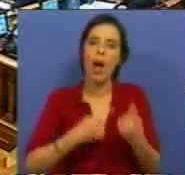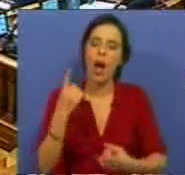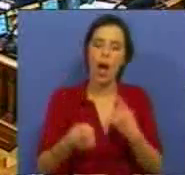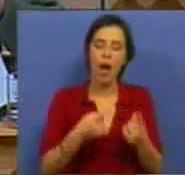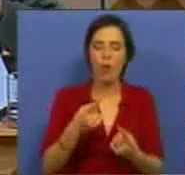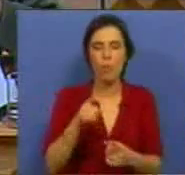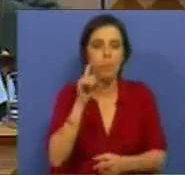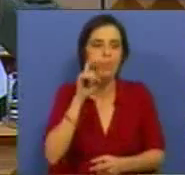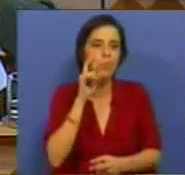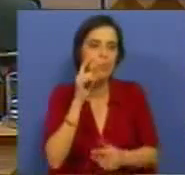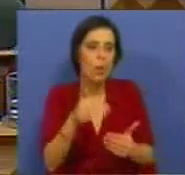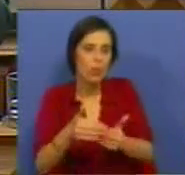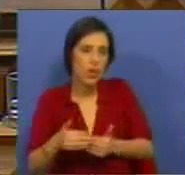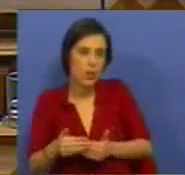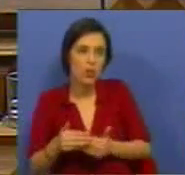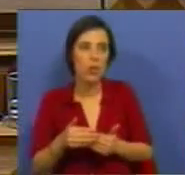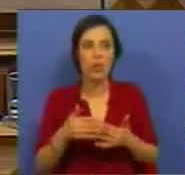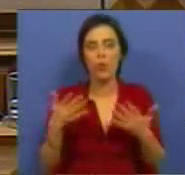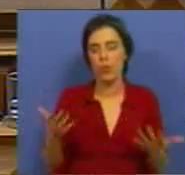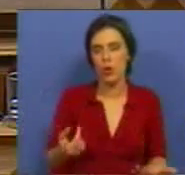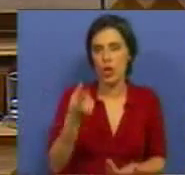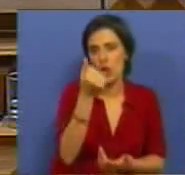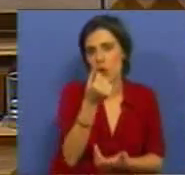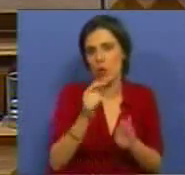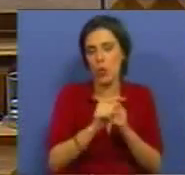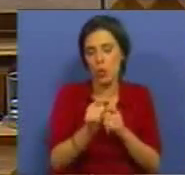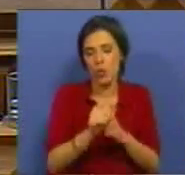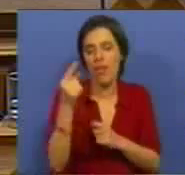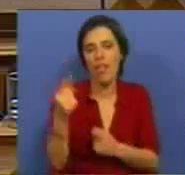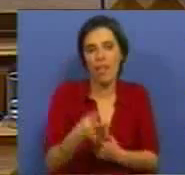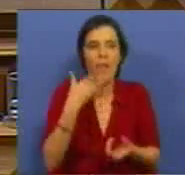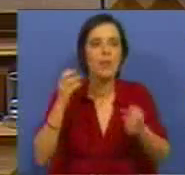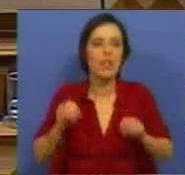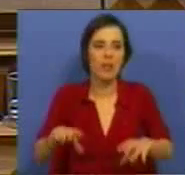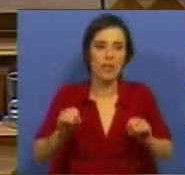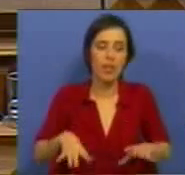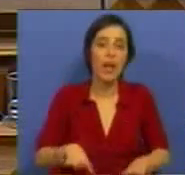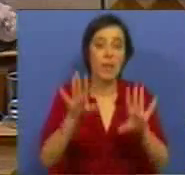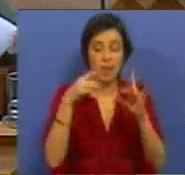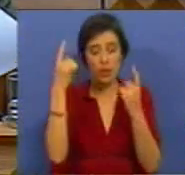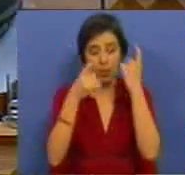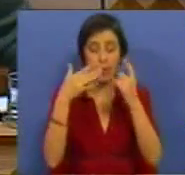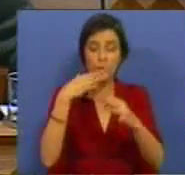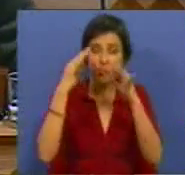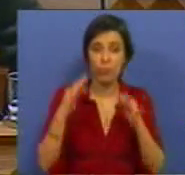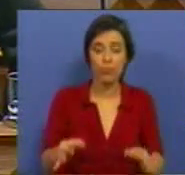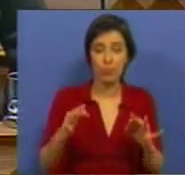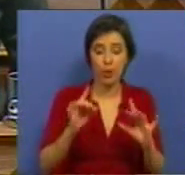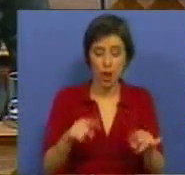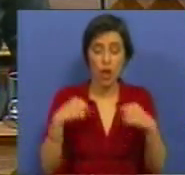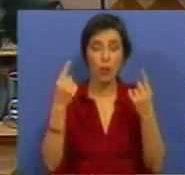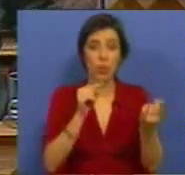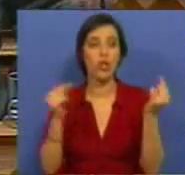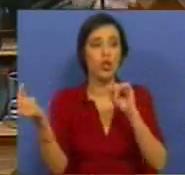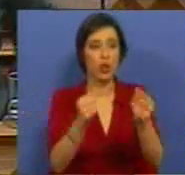protecionismo de subsídios que deverá ser evitável, mas penso que em concreto depois na